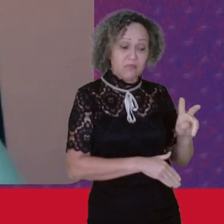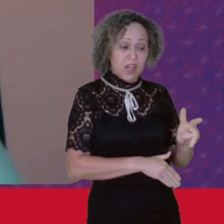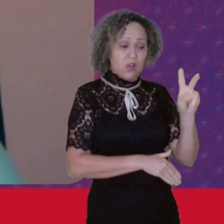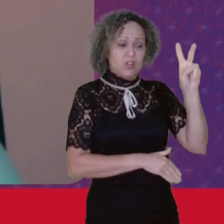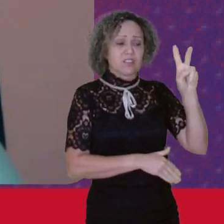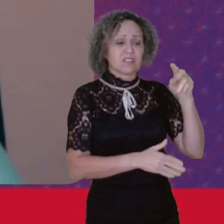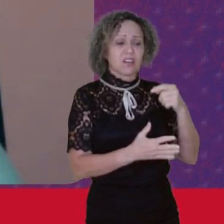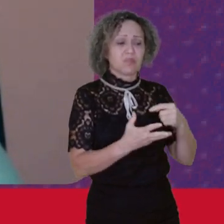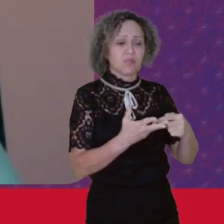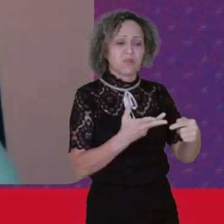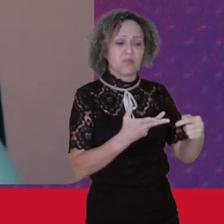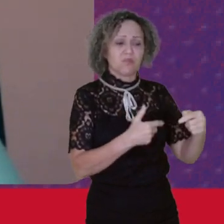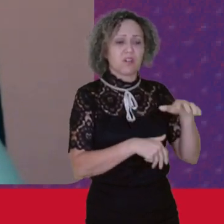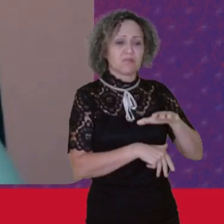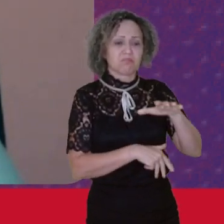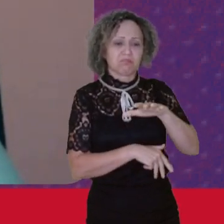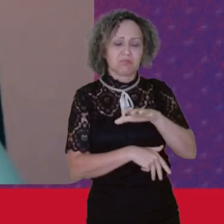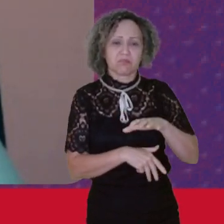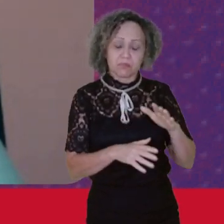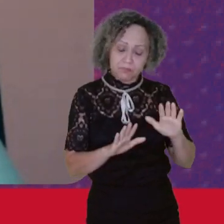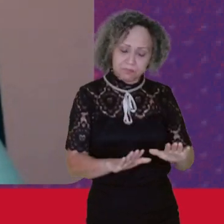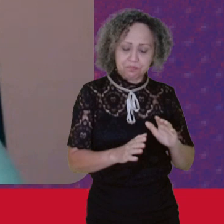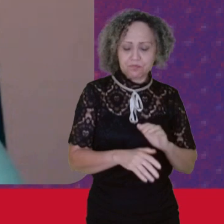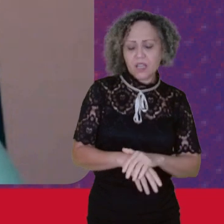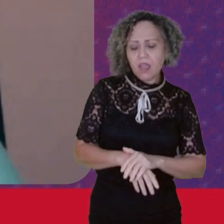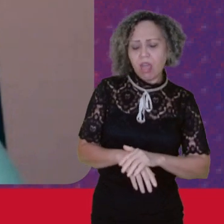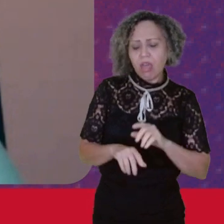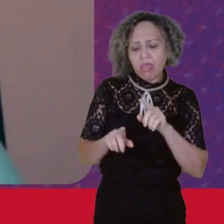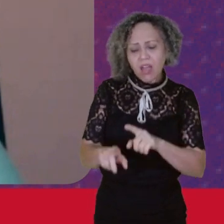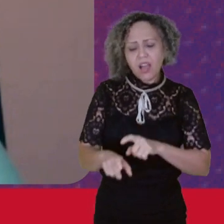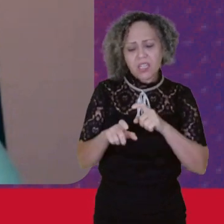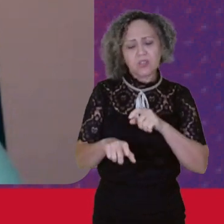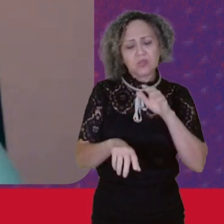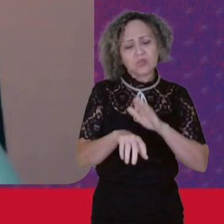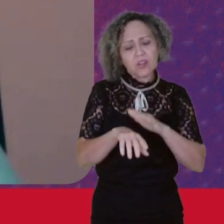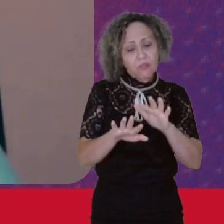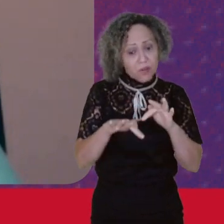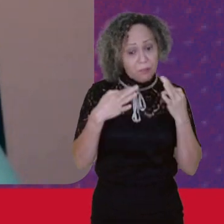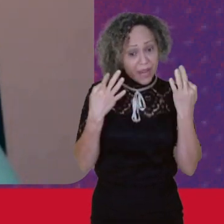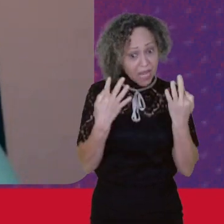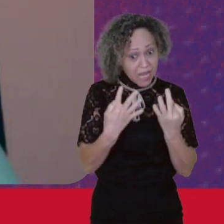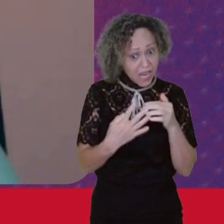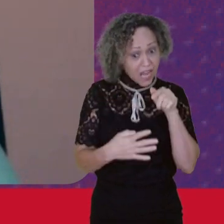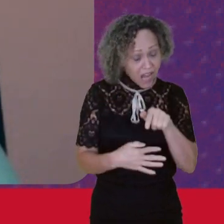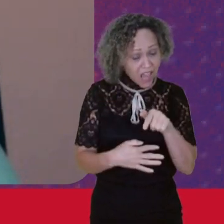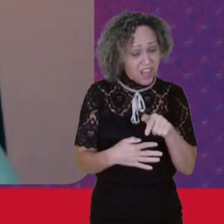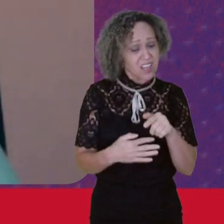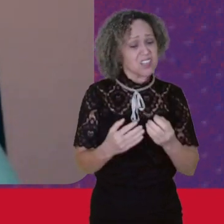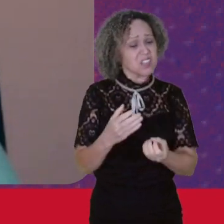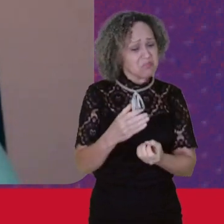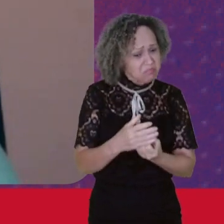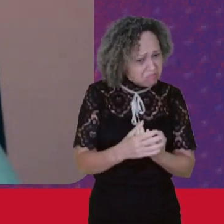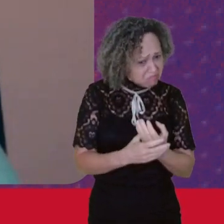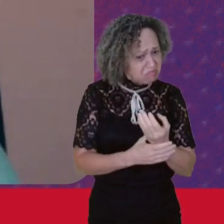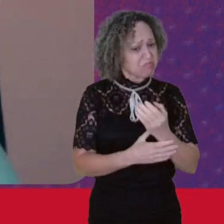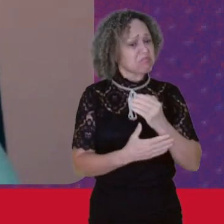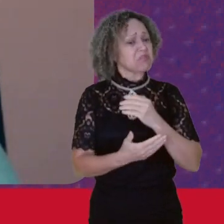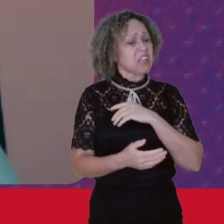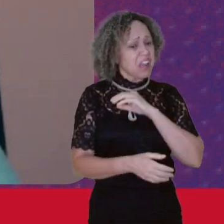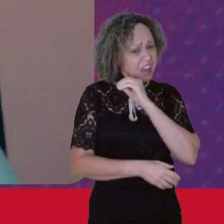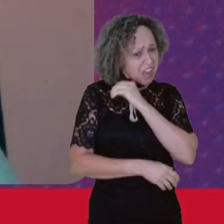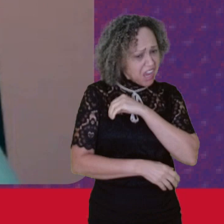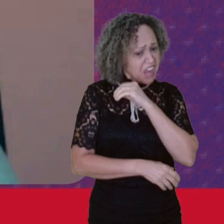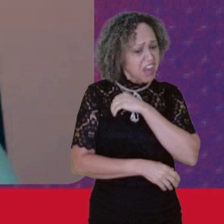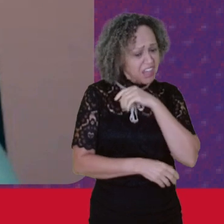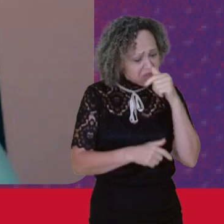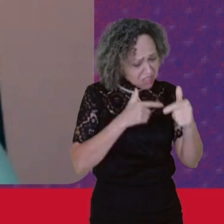na agricultura Familiar Tem emprego A gente tem A gente gera Renda A gente tem Trabalho Que